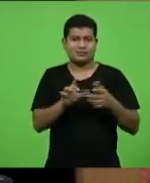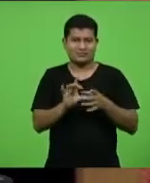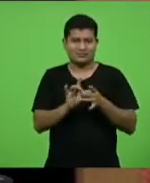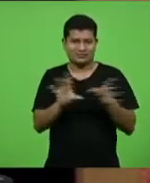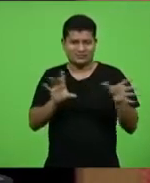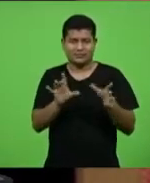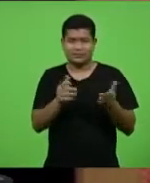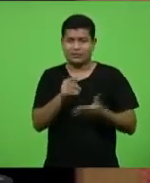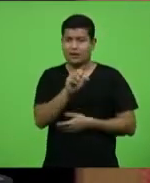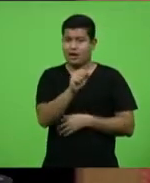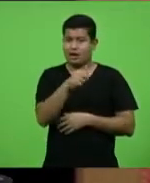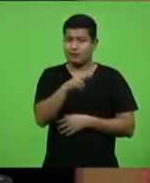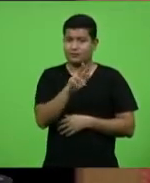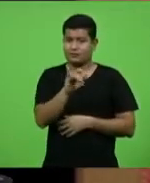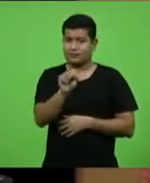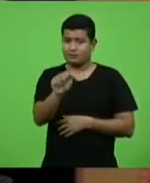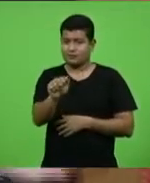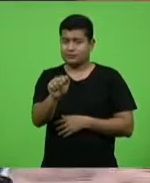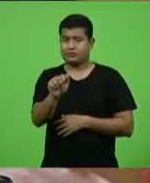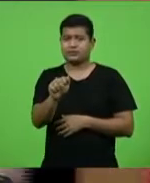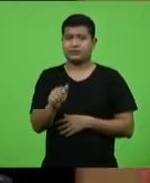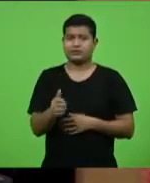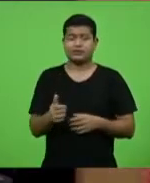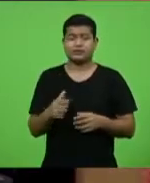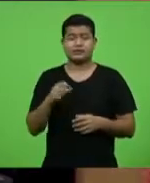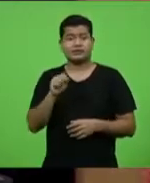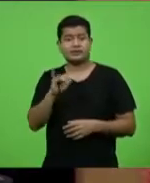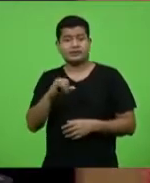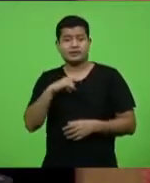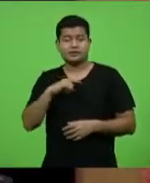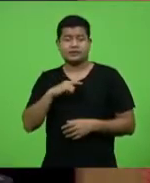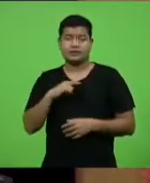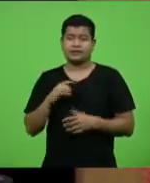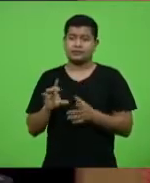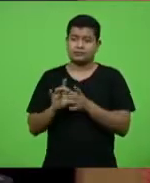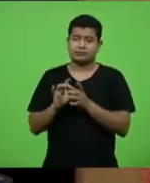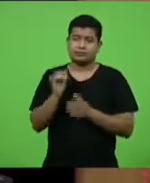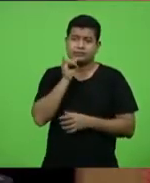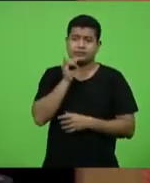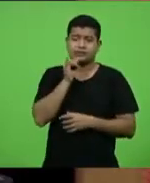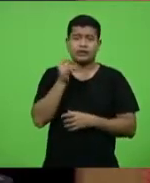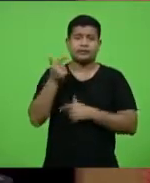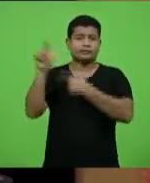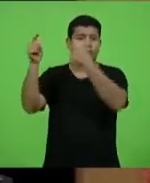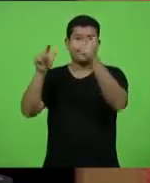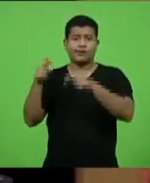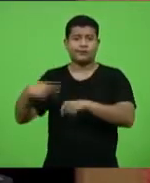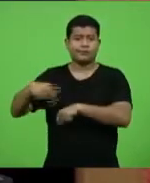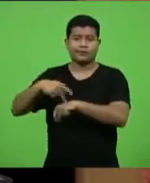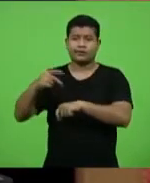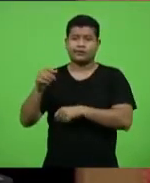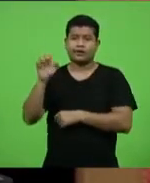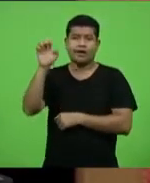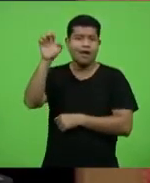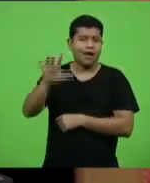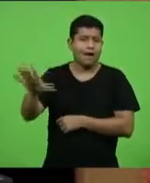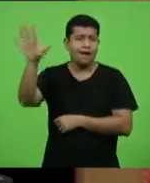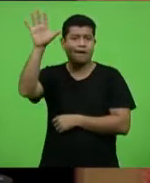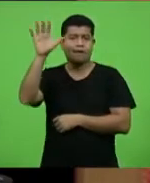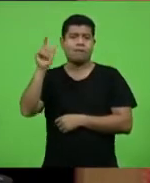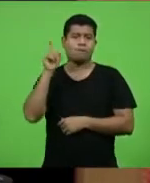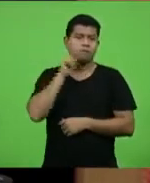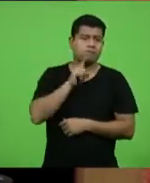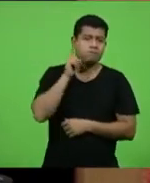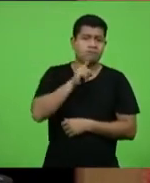autorização de Europa, dos Estados Unidos, da Ásia, tem que ser aceita, não é um